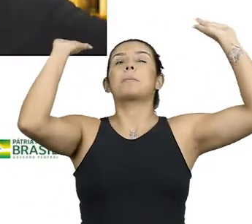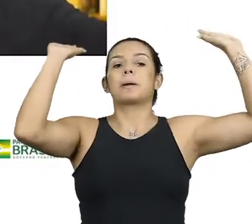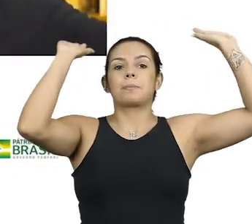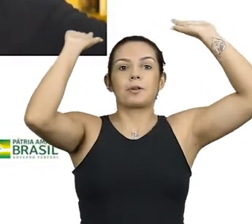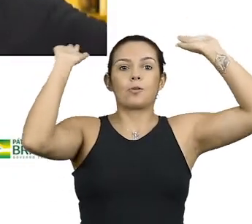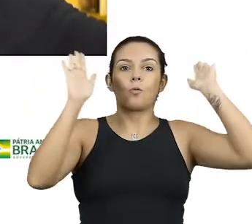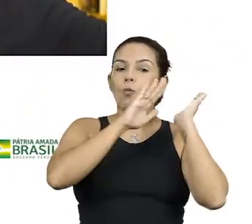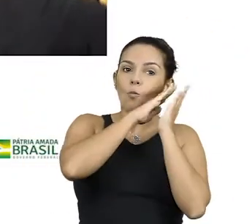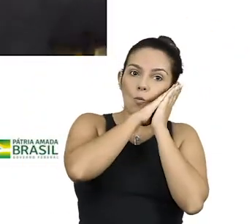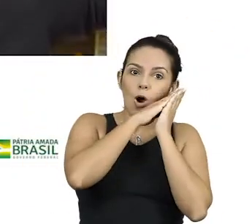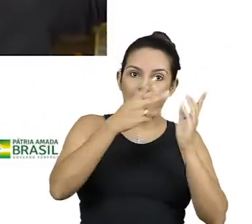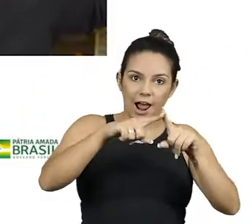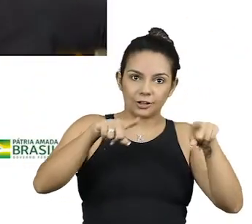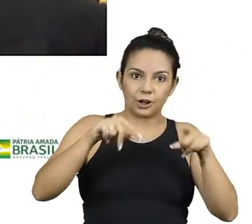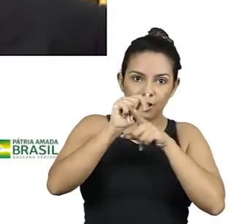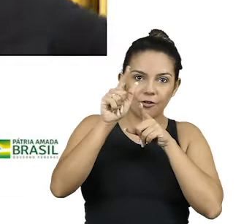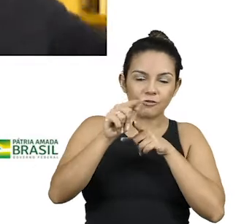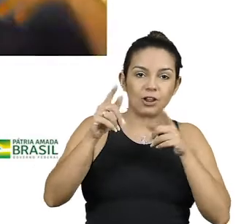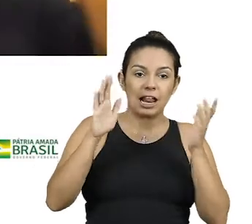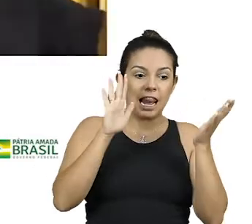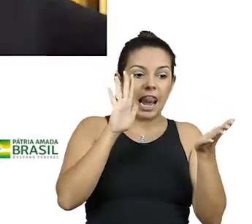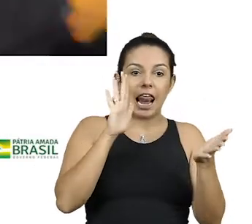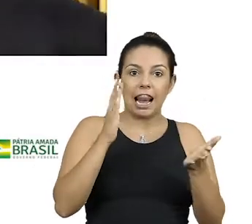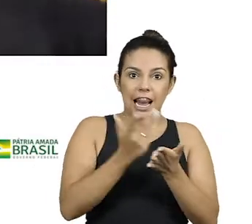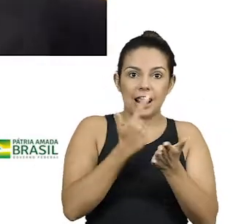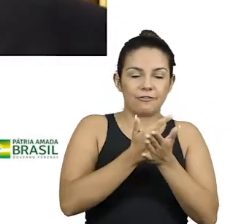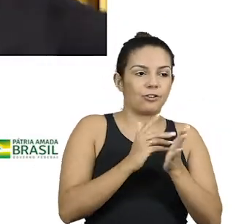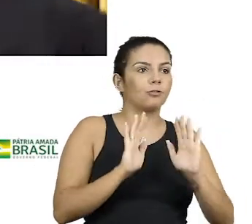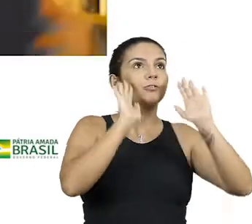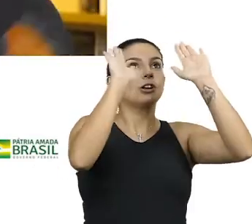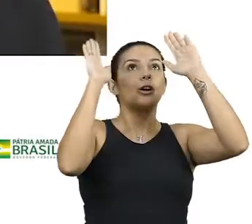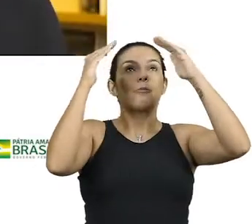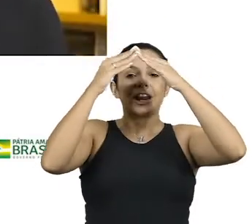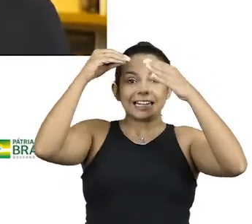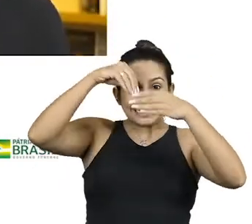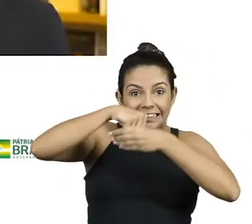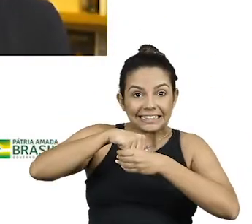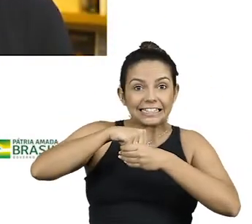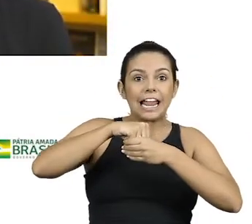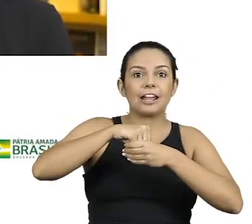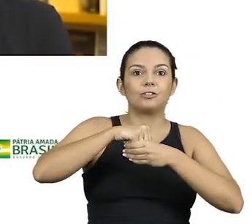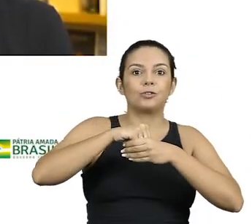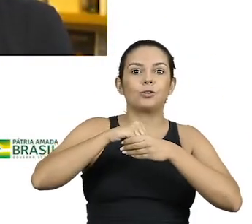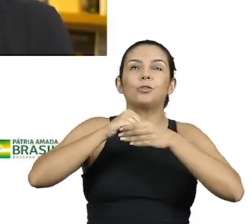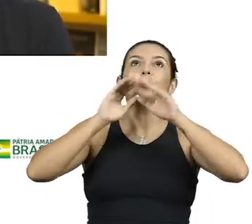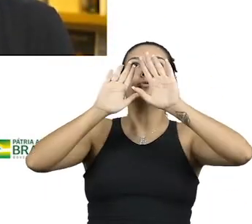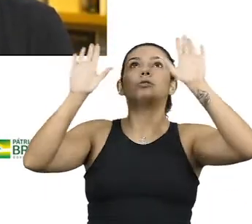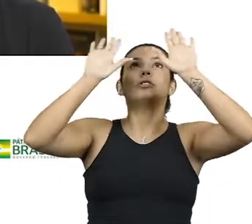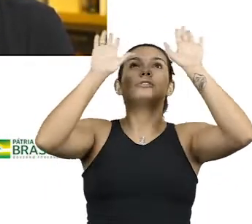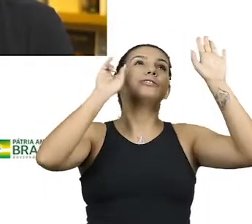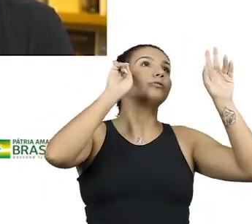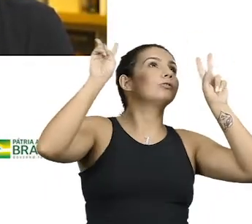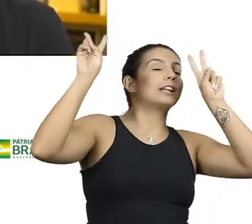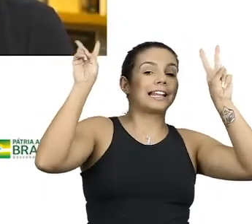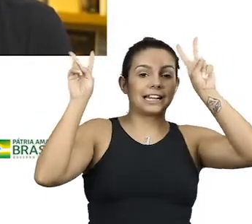quarto que ele alugava e ficou morando dentro do livro anos e anos e anos para entrar